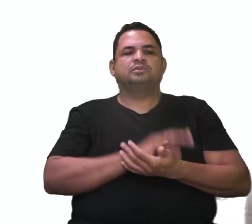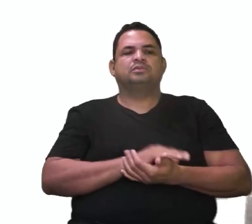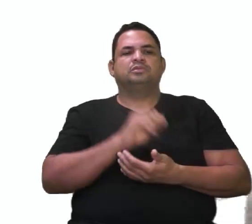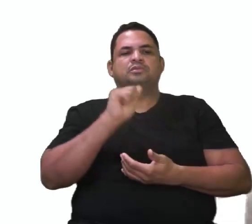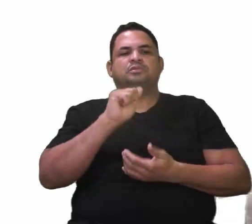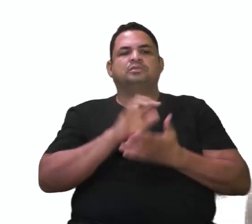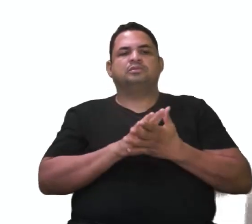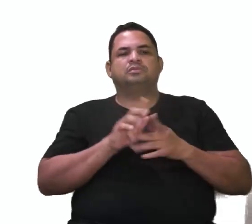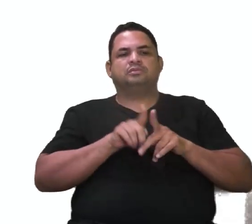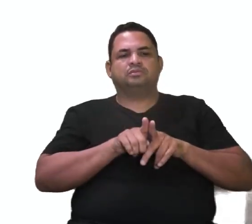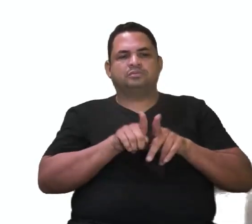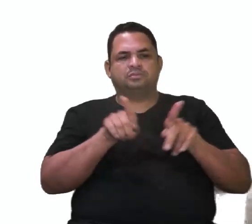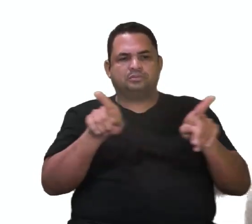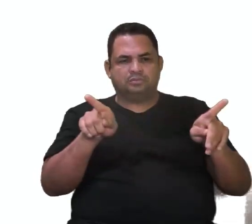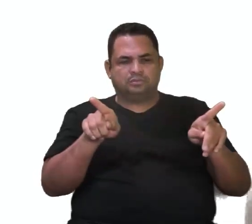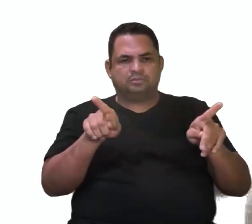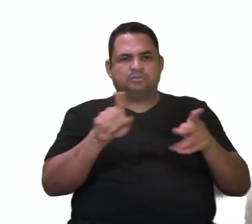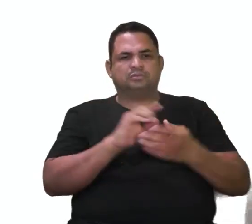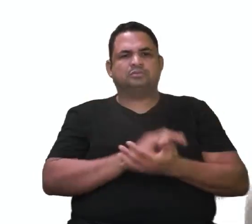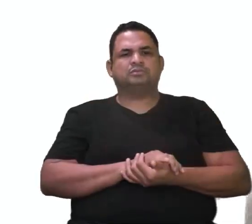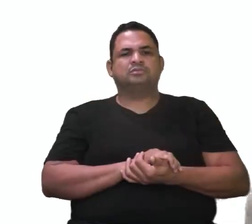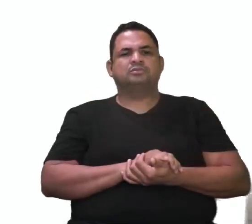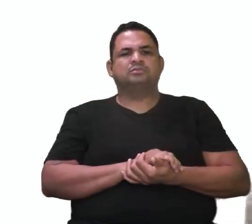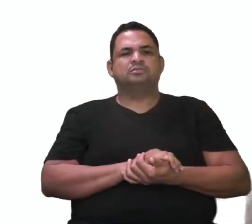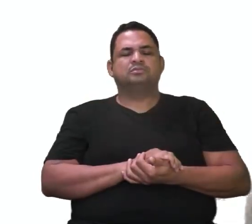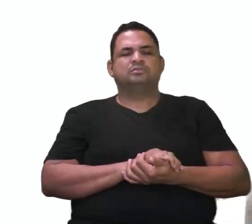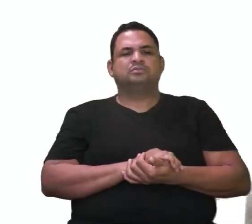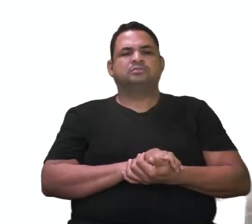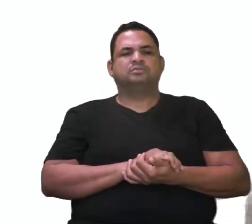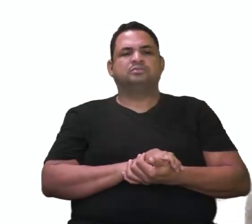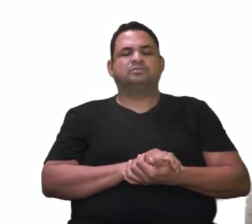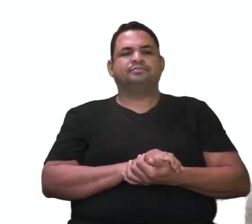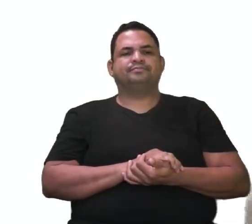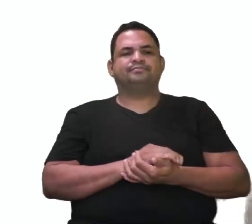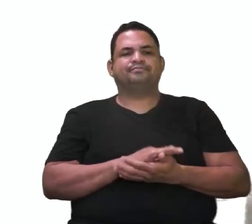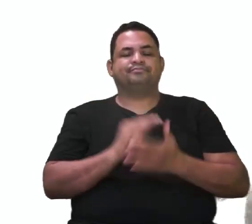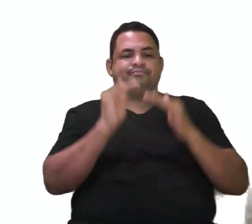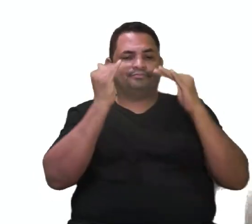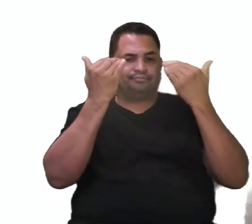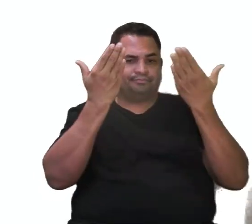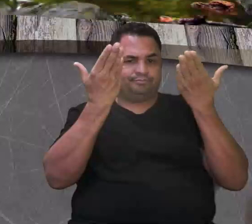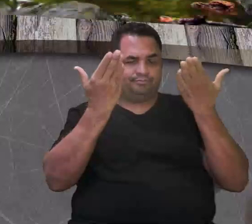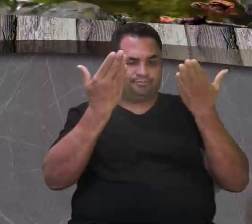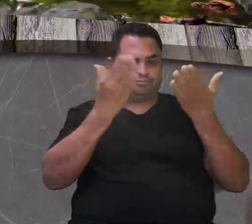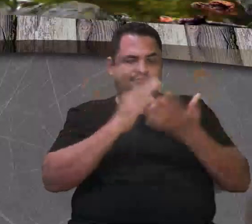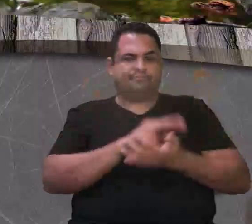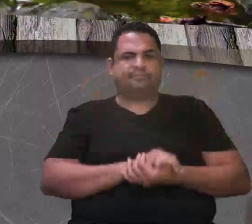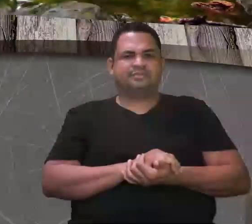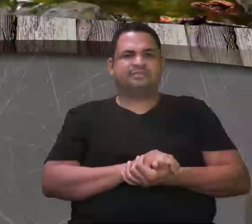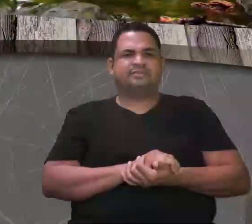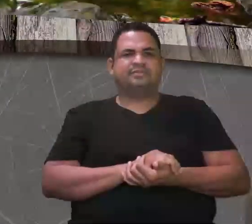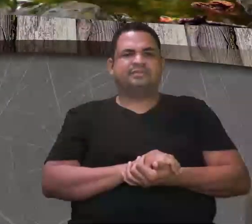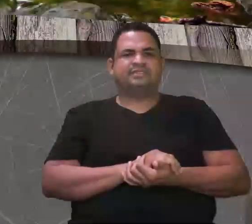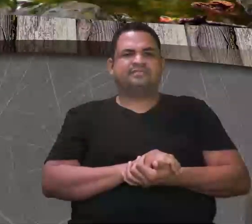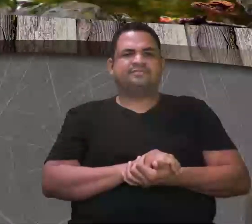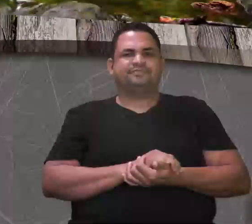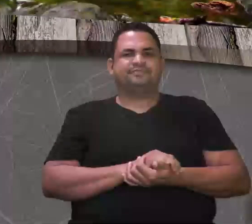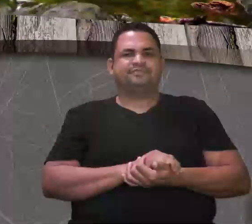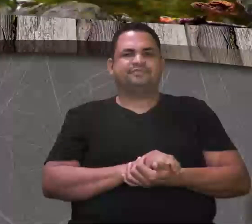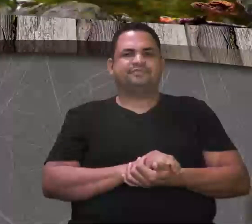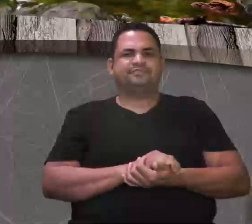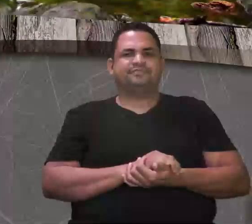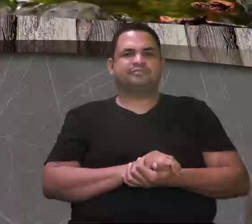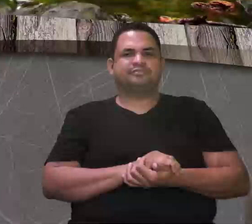tem letra A, divergente. Divergente, olha aqui para mim. Ou pode me colocar lá no